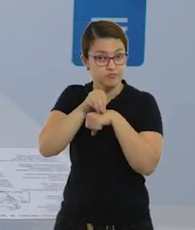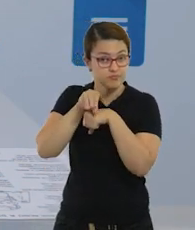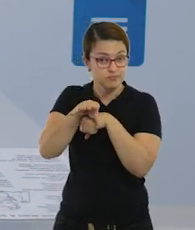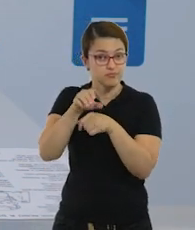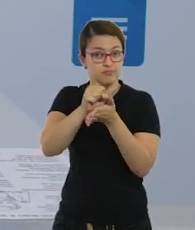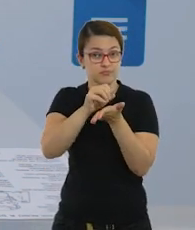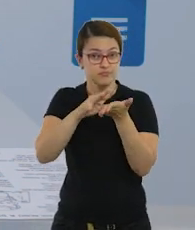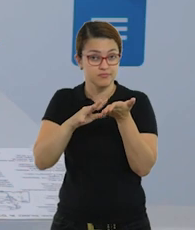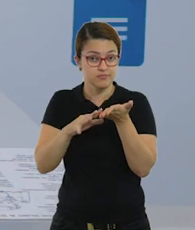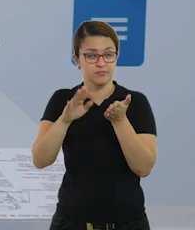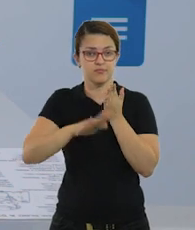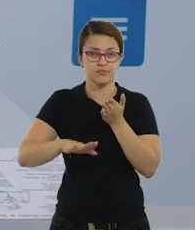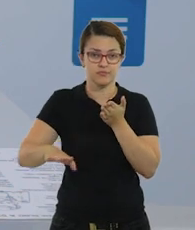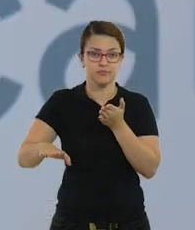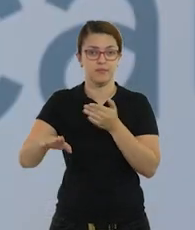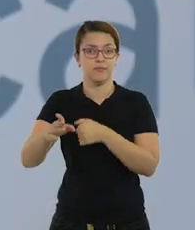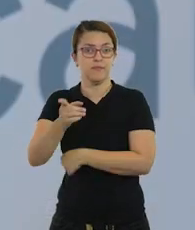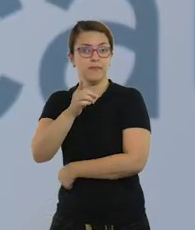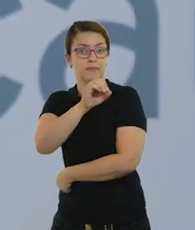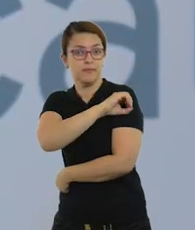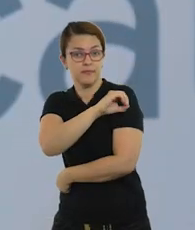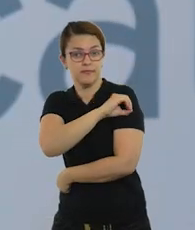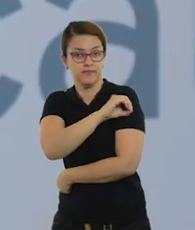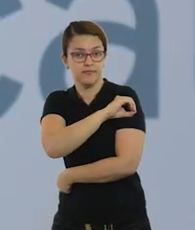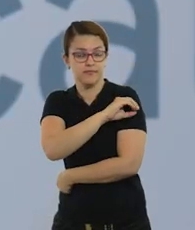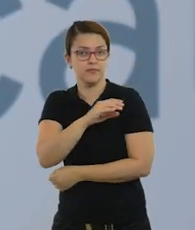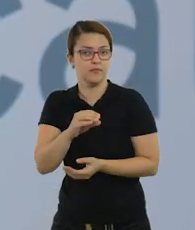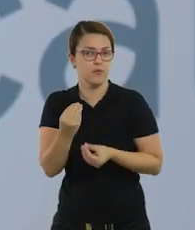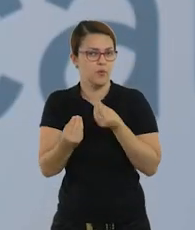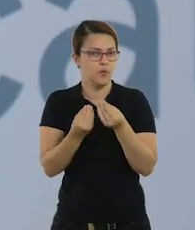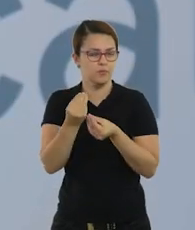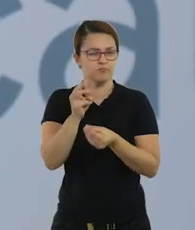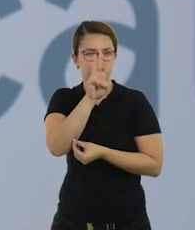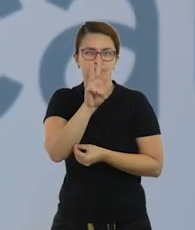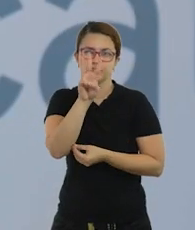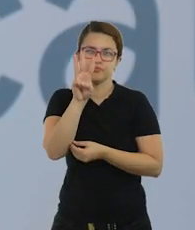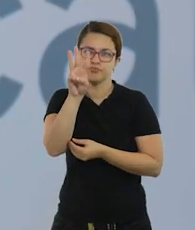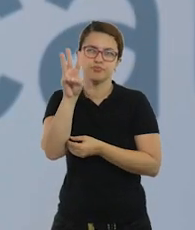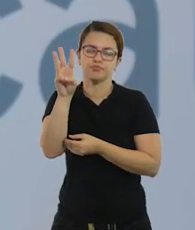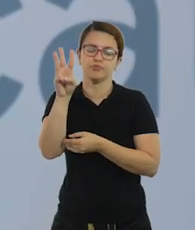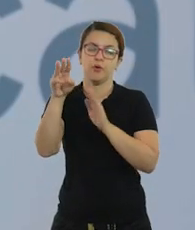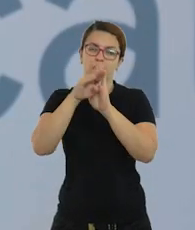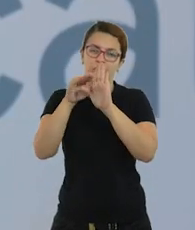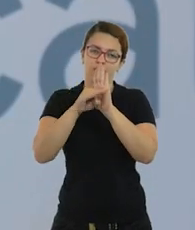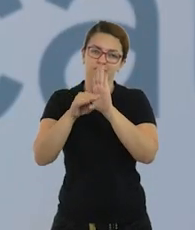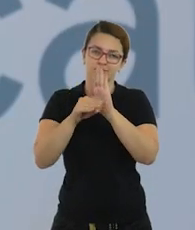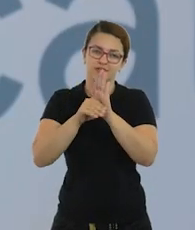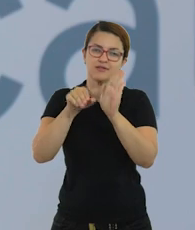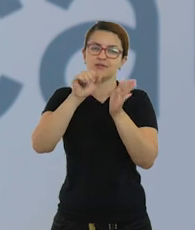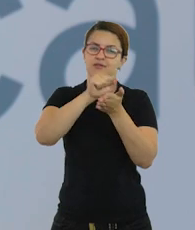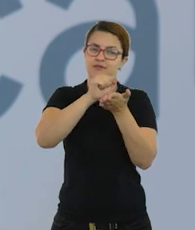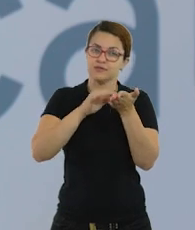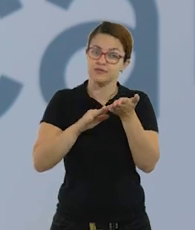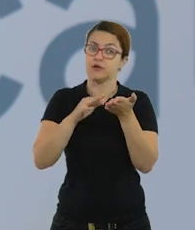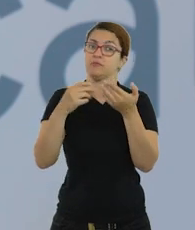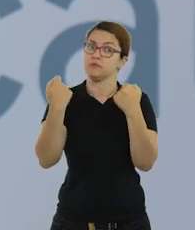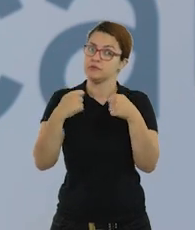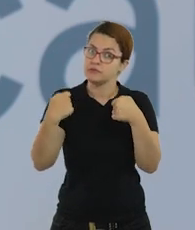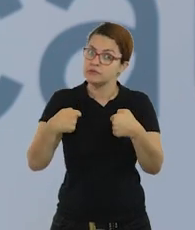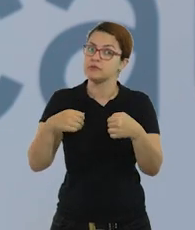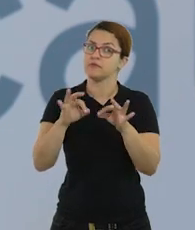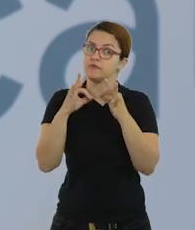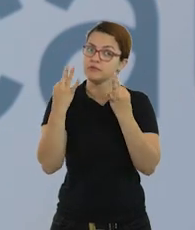para trabalhar com as crianças do pré. Para ter acesso à rotina de atividades, é necessário que os pais entrem no site da